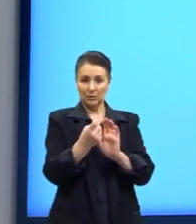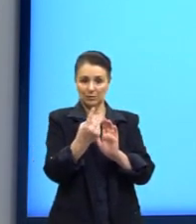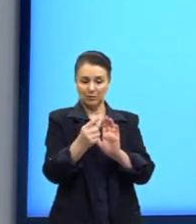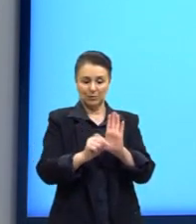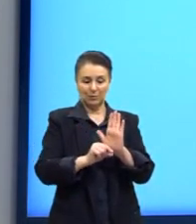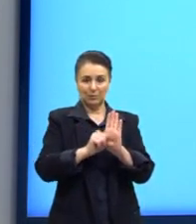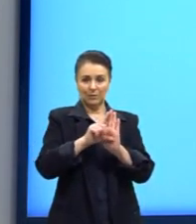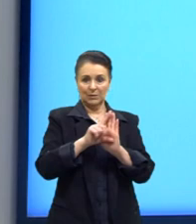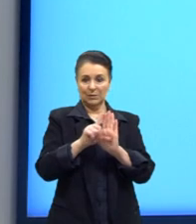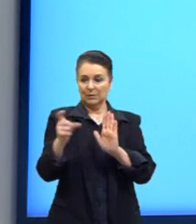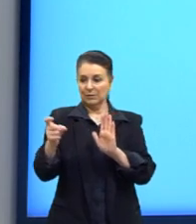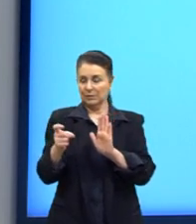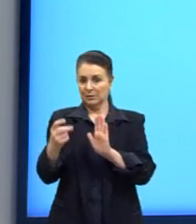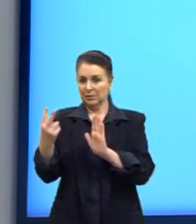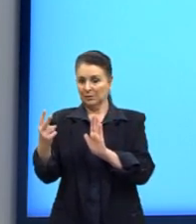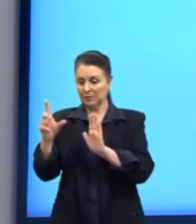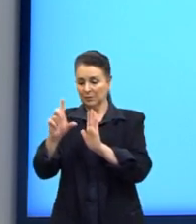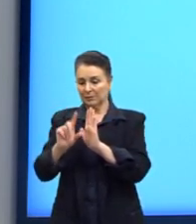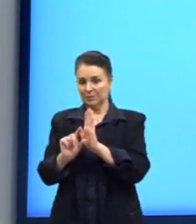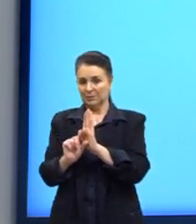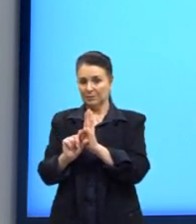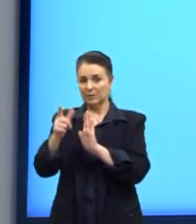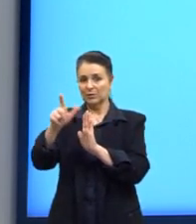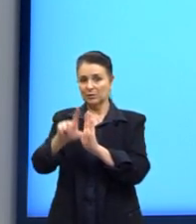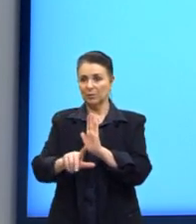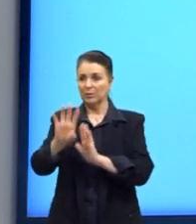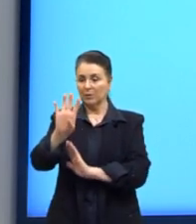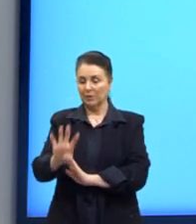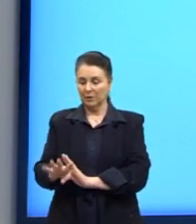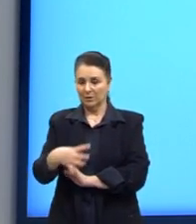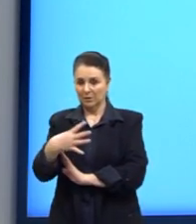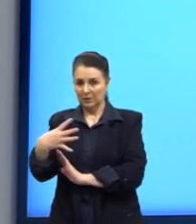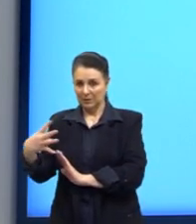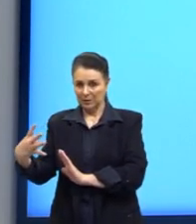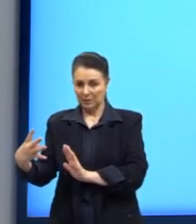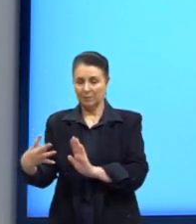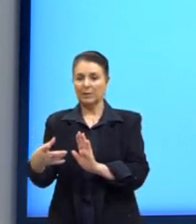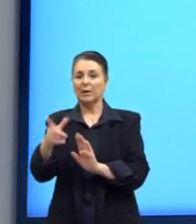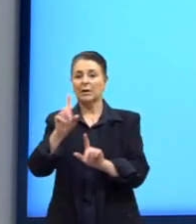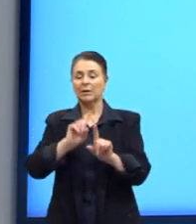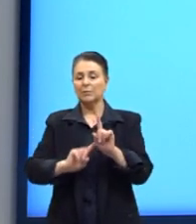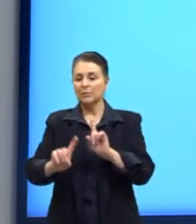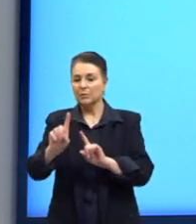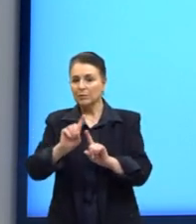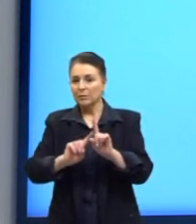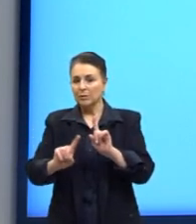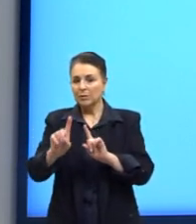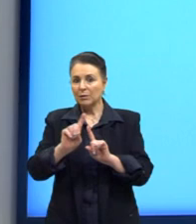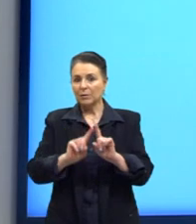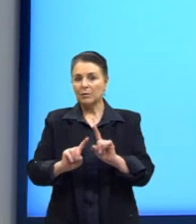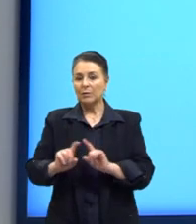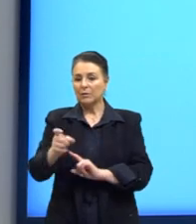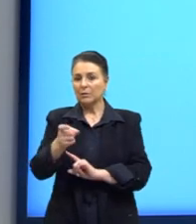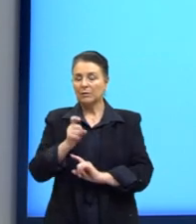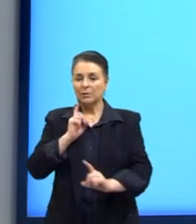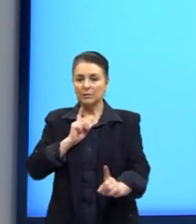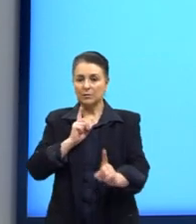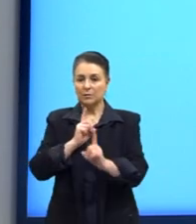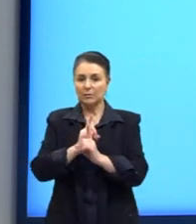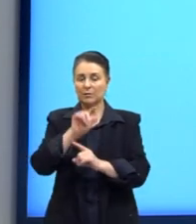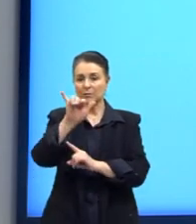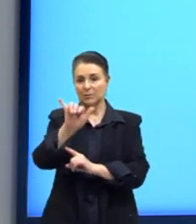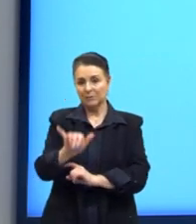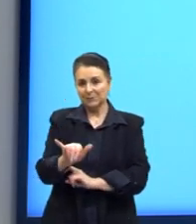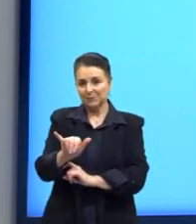função do x2 é menor. E, de novo, a tabela onde nós marcamos alguns valores para x e descobrimos ali o